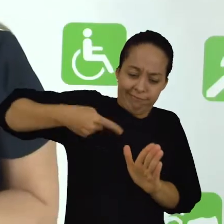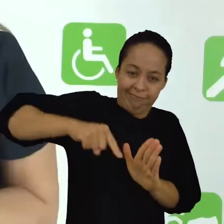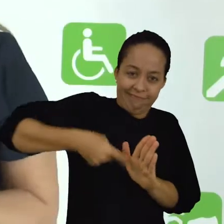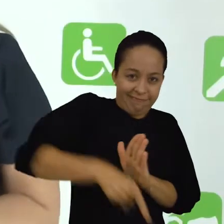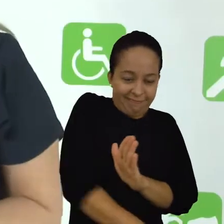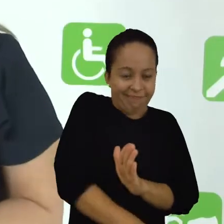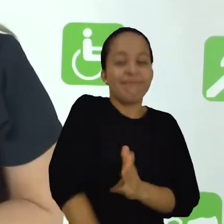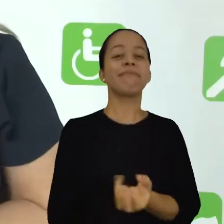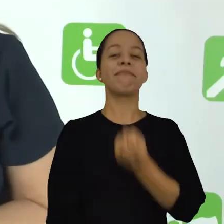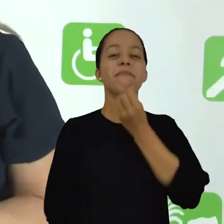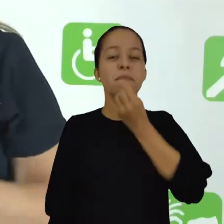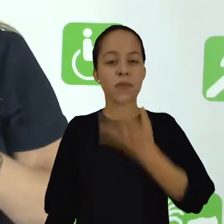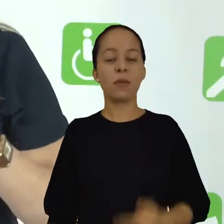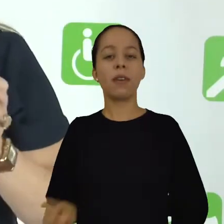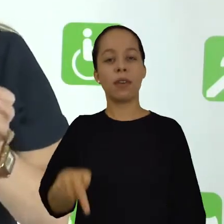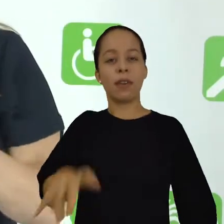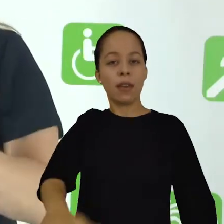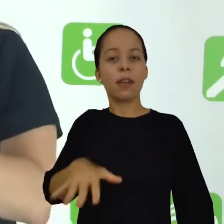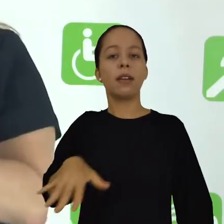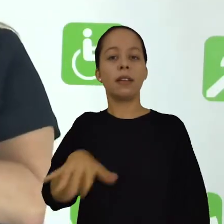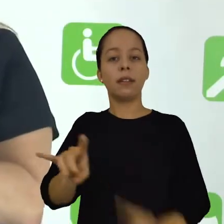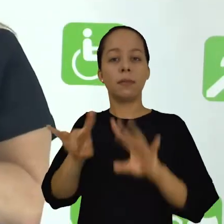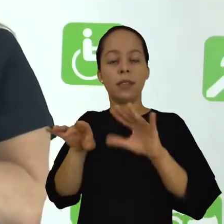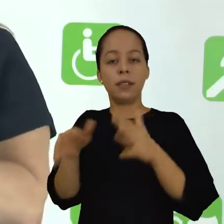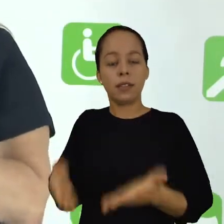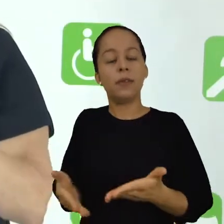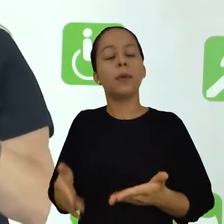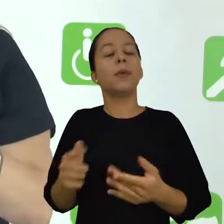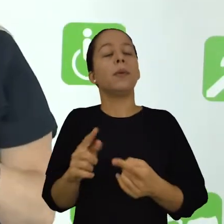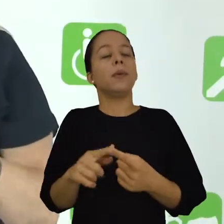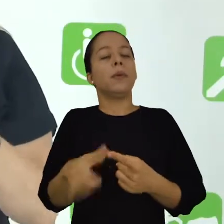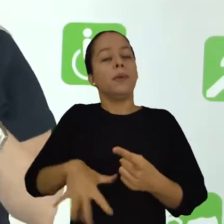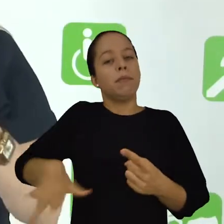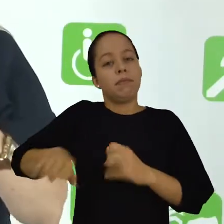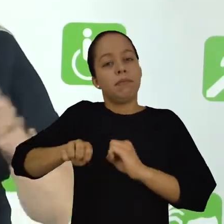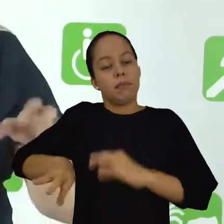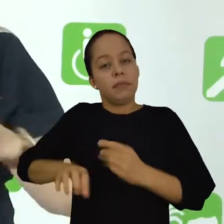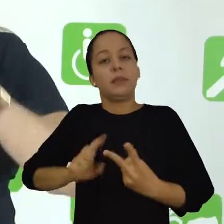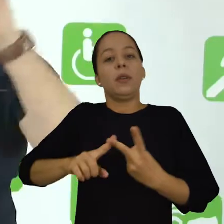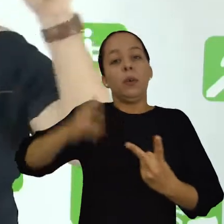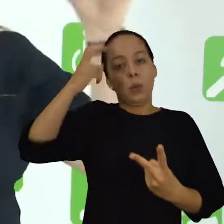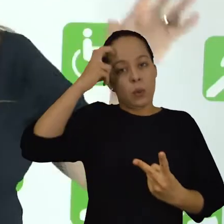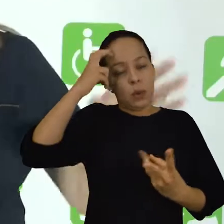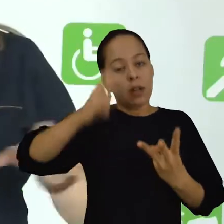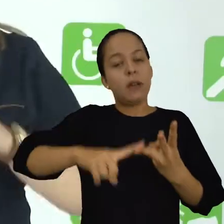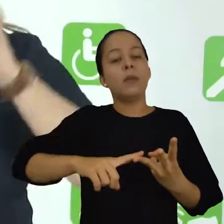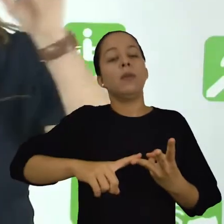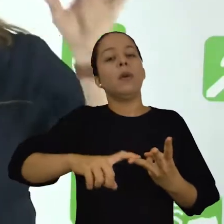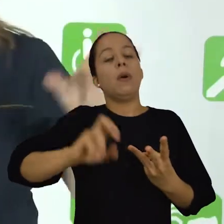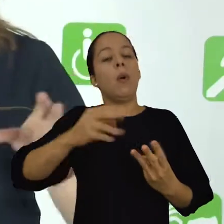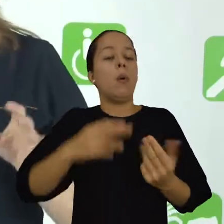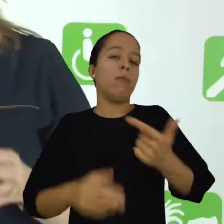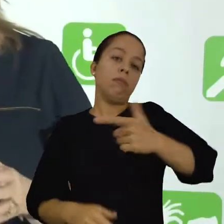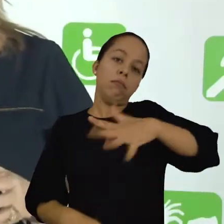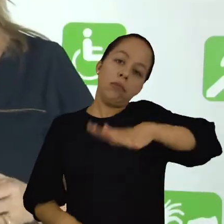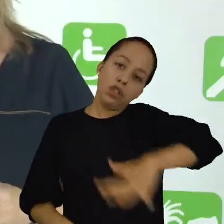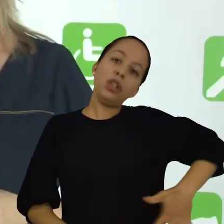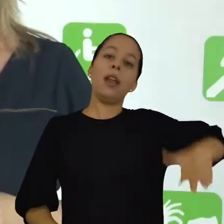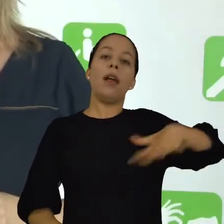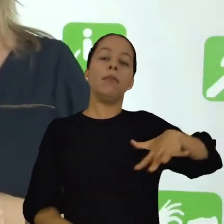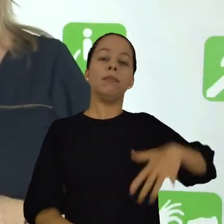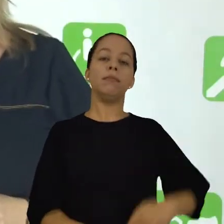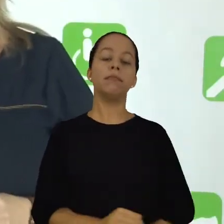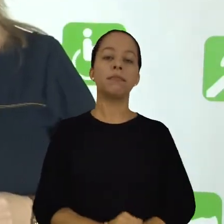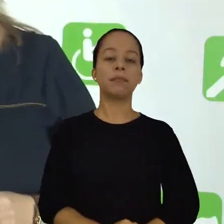saber em um campo específico, cultural, científico ou em um campo geral.